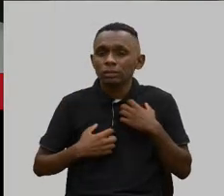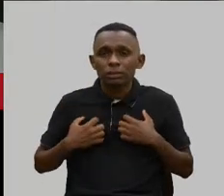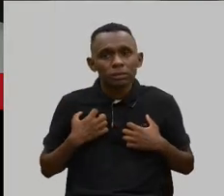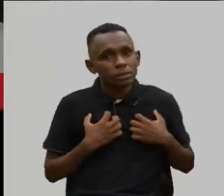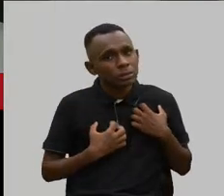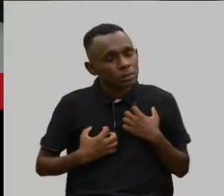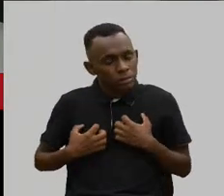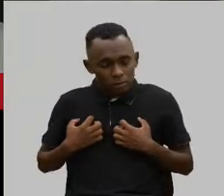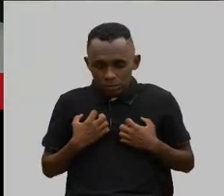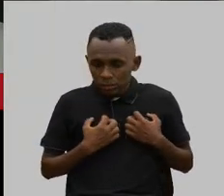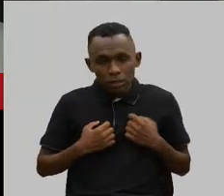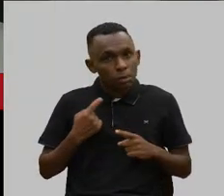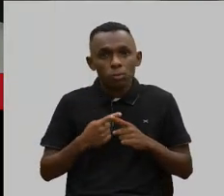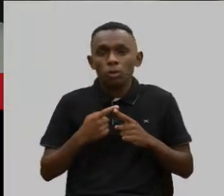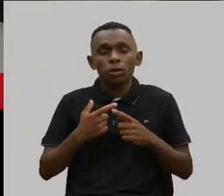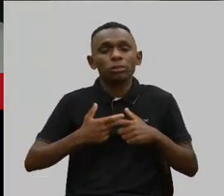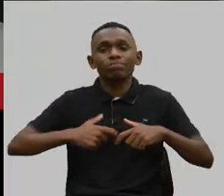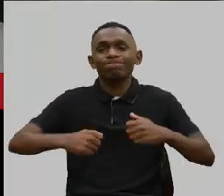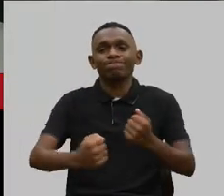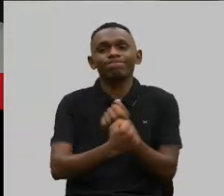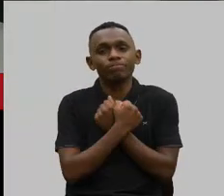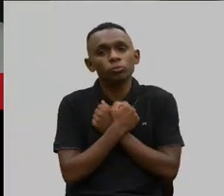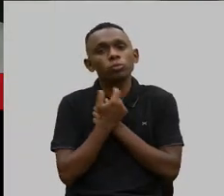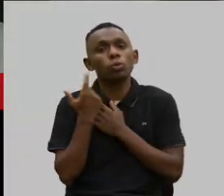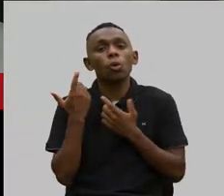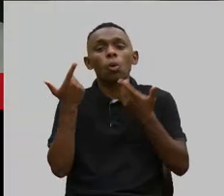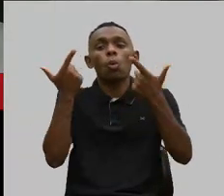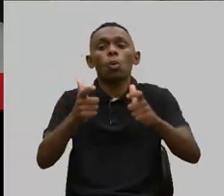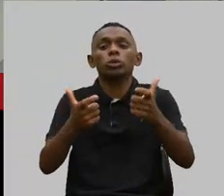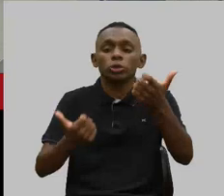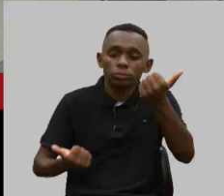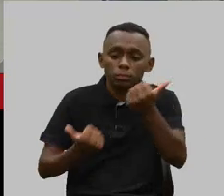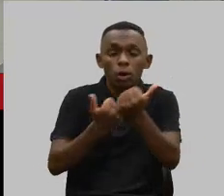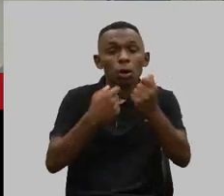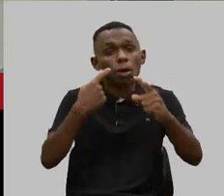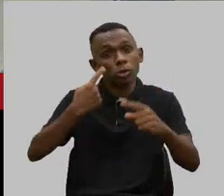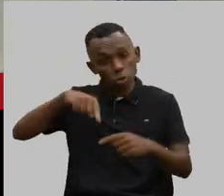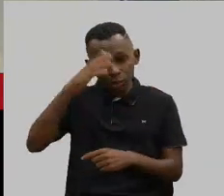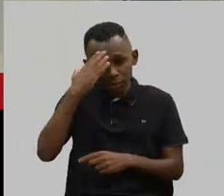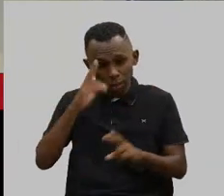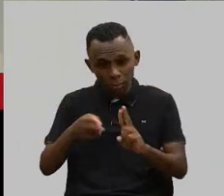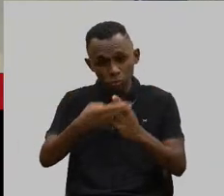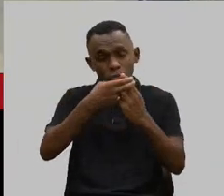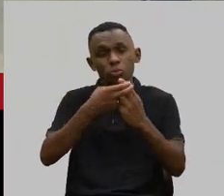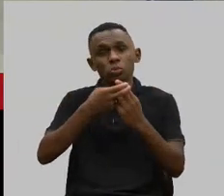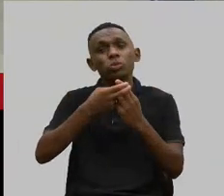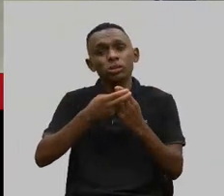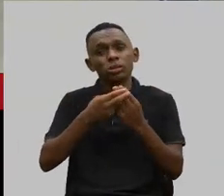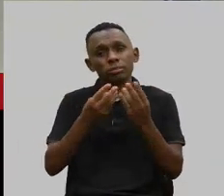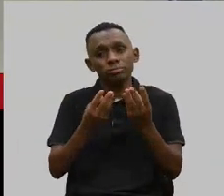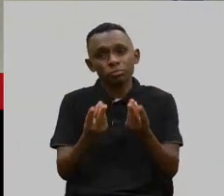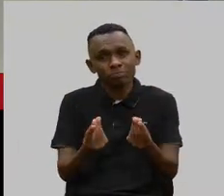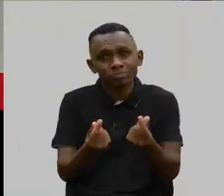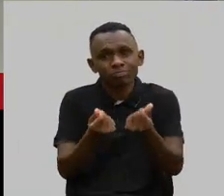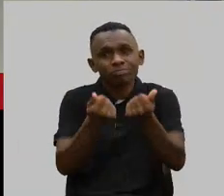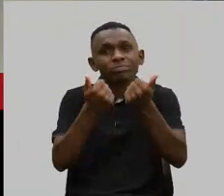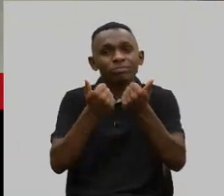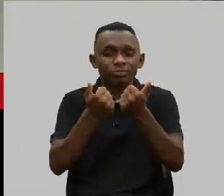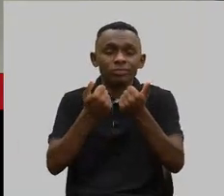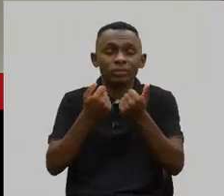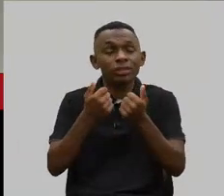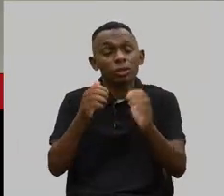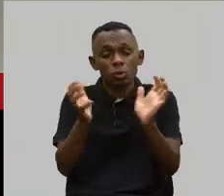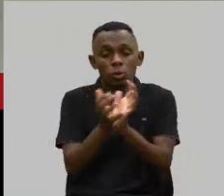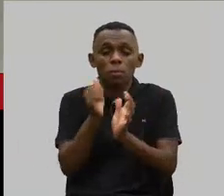porque não tem onde abraçar nós sabemos que o sistema único de saúde deixa muito a desejar e essas mães